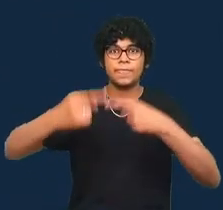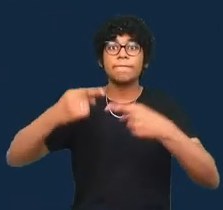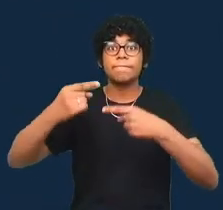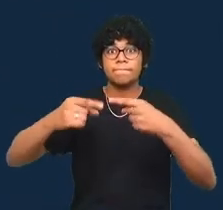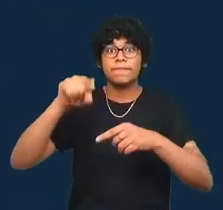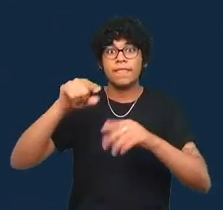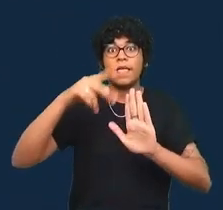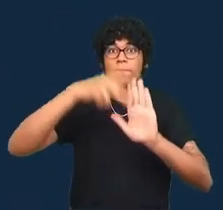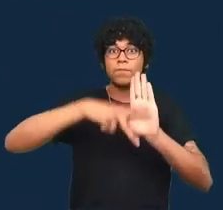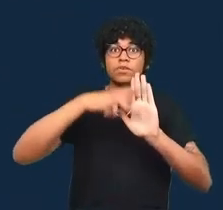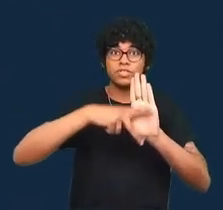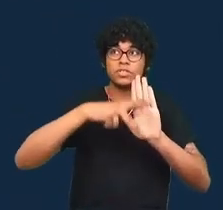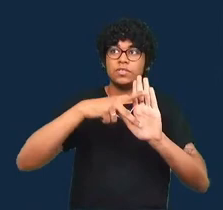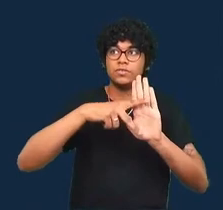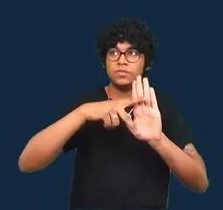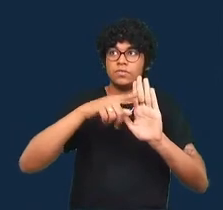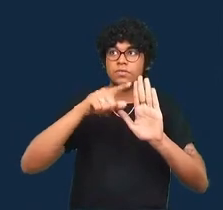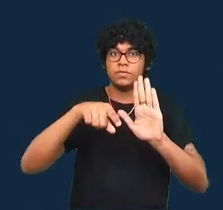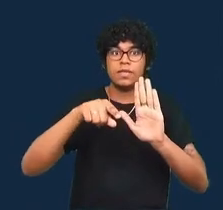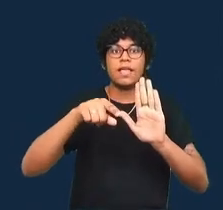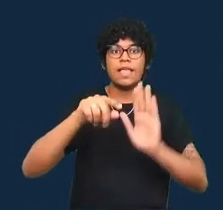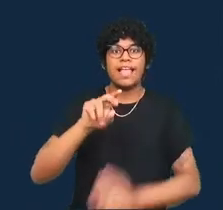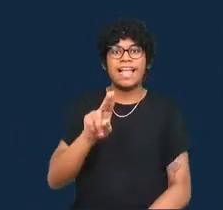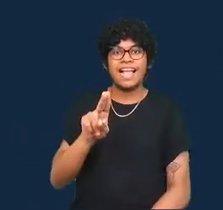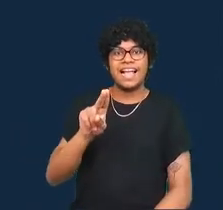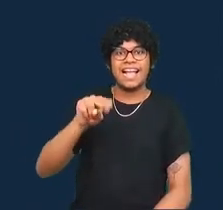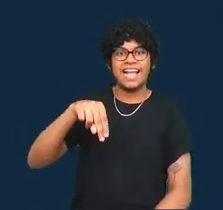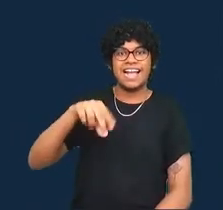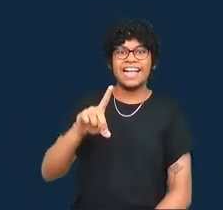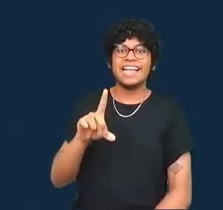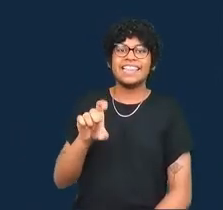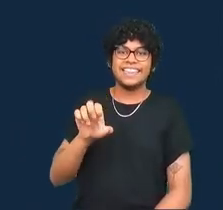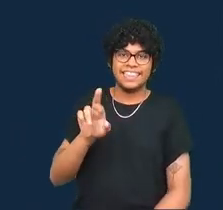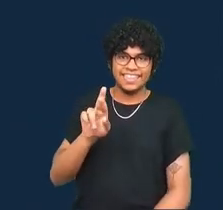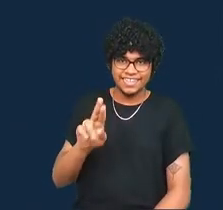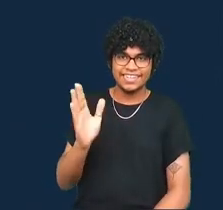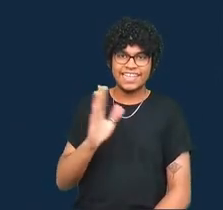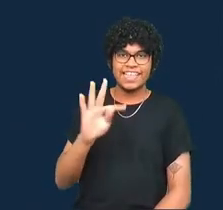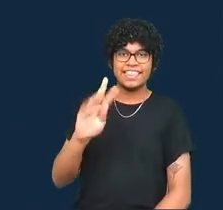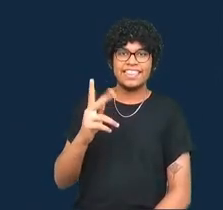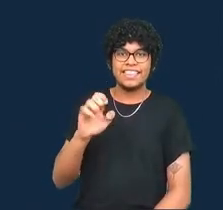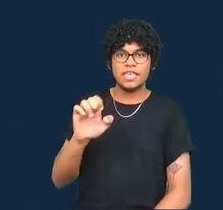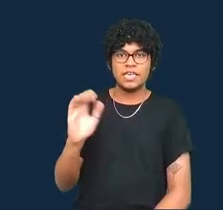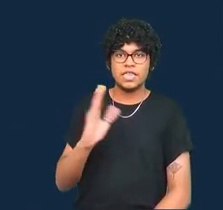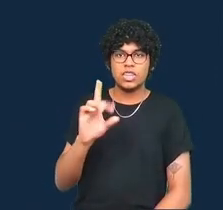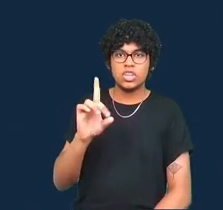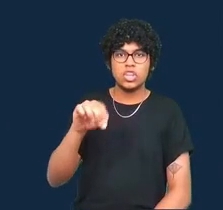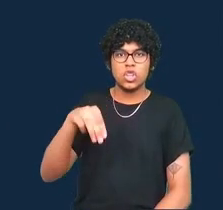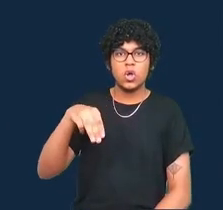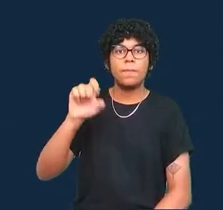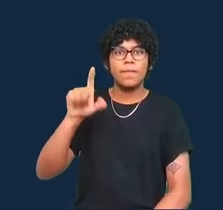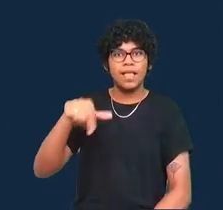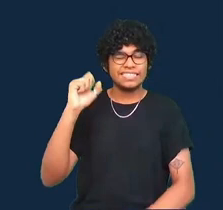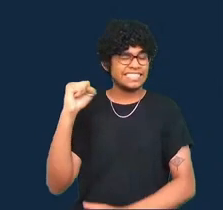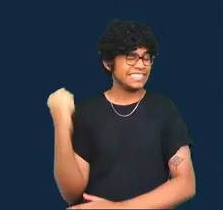trata da se chama Under the Dome que fala sobre a gravidade dessa questão de poluição.